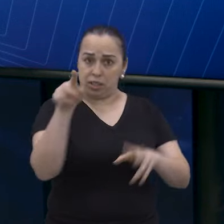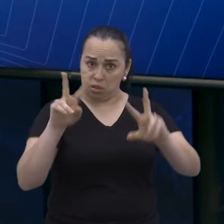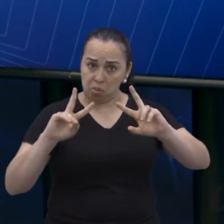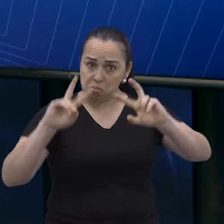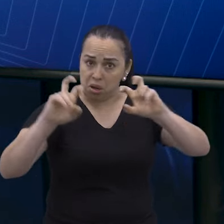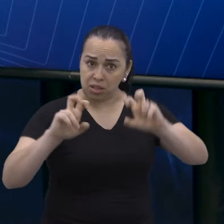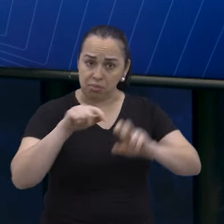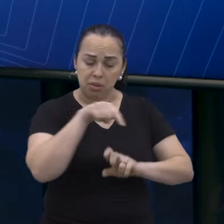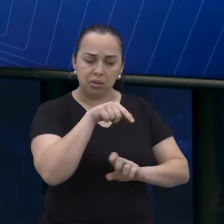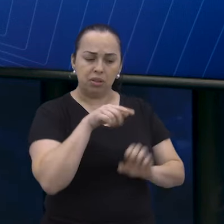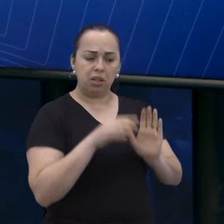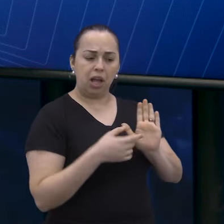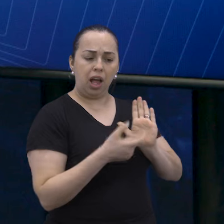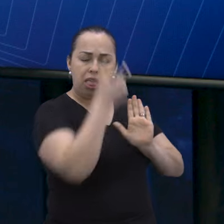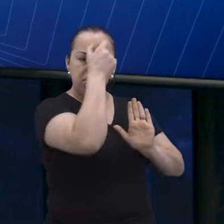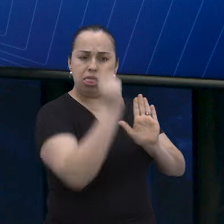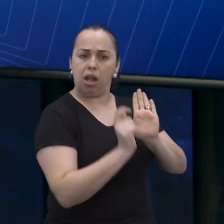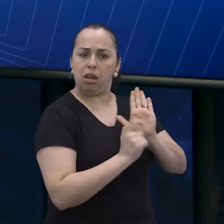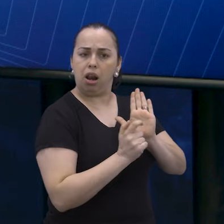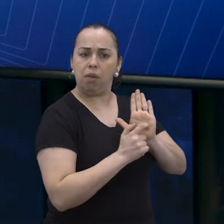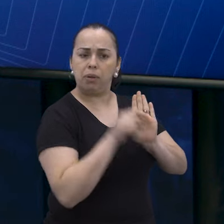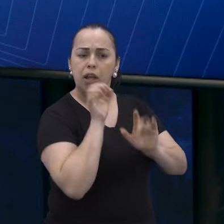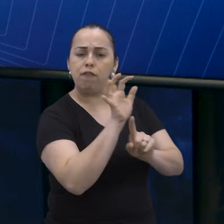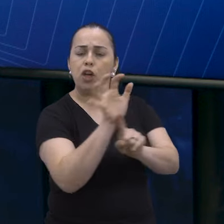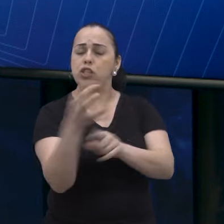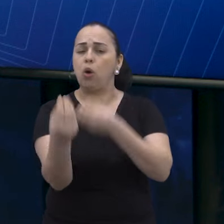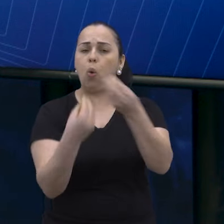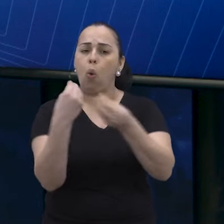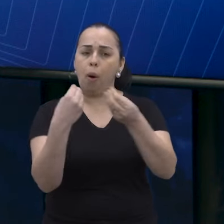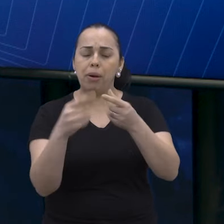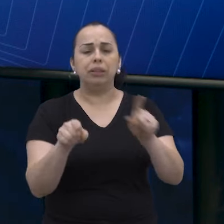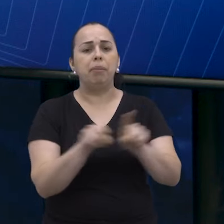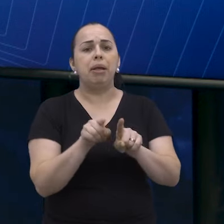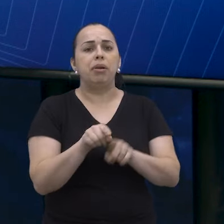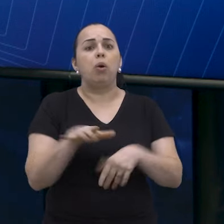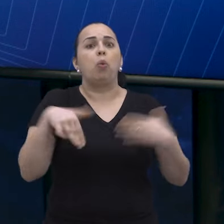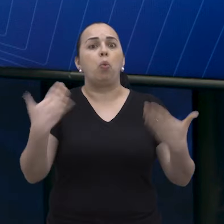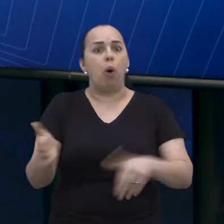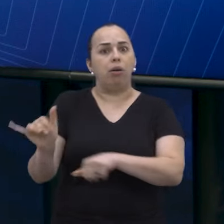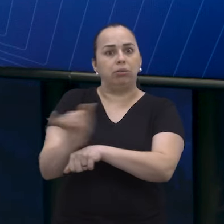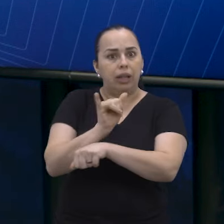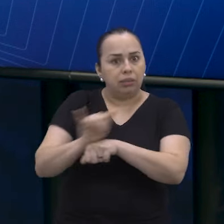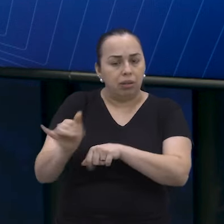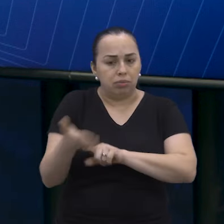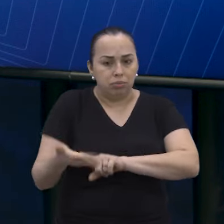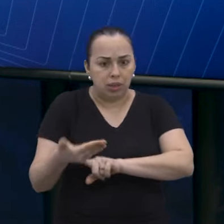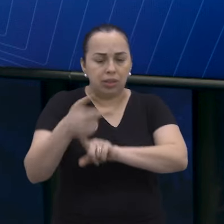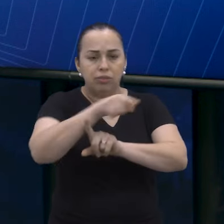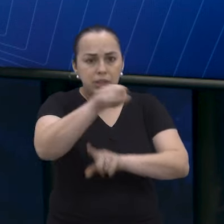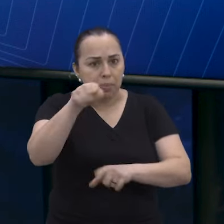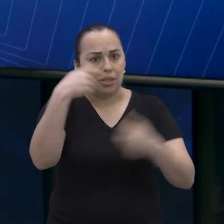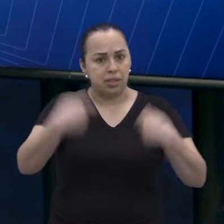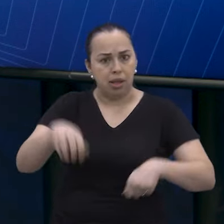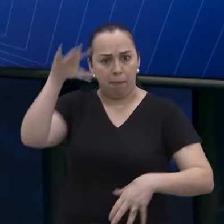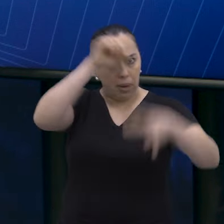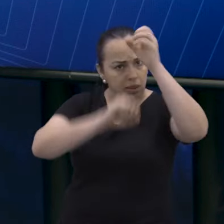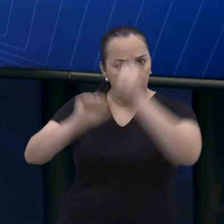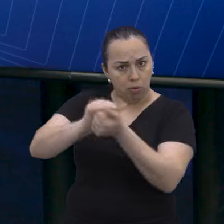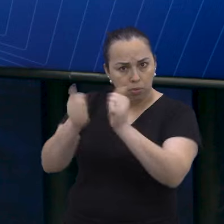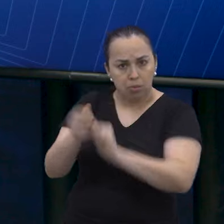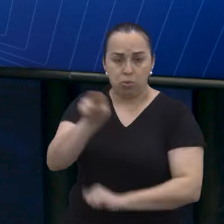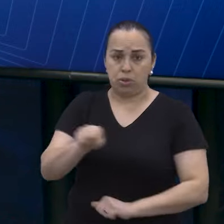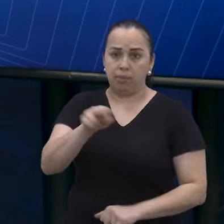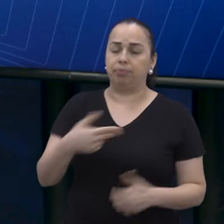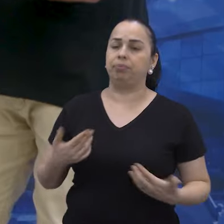está nos assistindo, a inserção da tecnologia dentro desse mercado? E quais as tecnologias ou inteligências artificiais você precisa se adaptar?